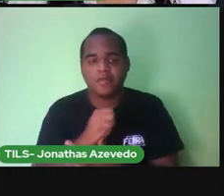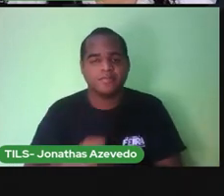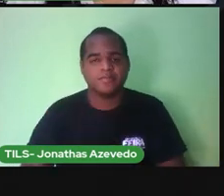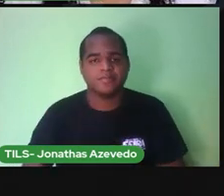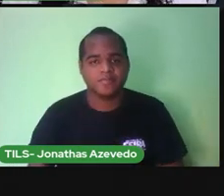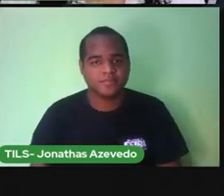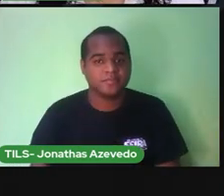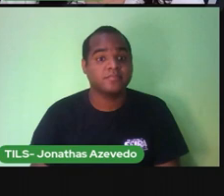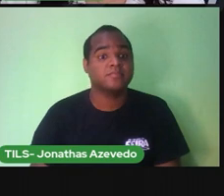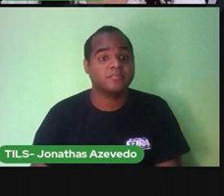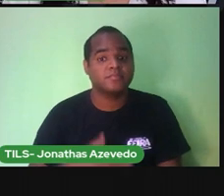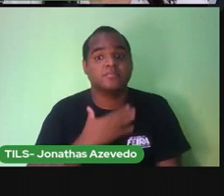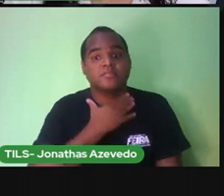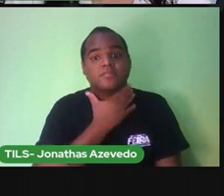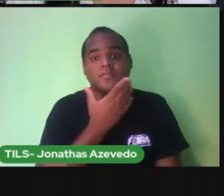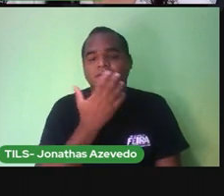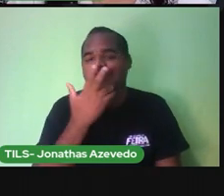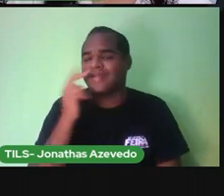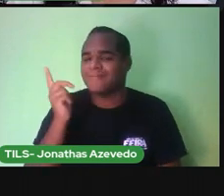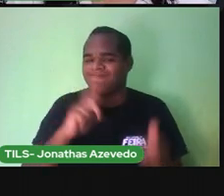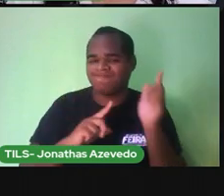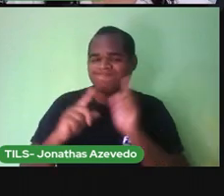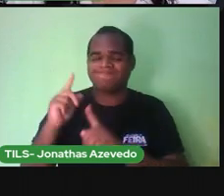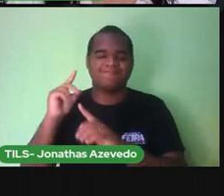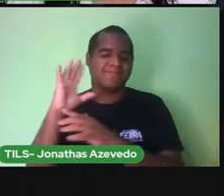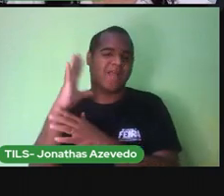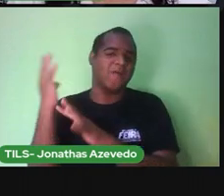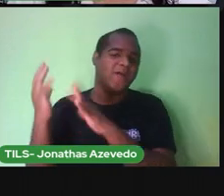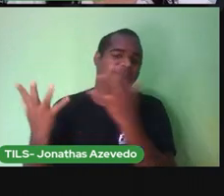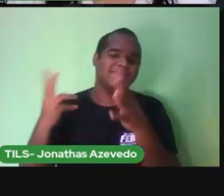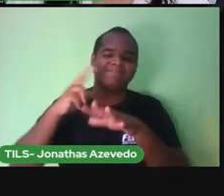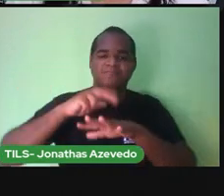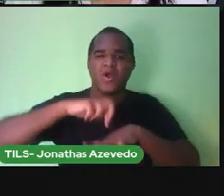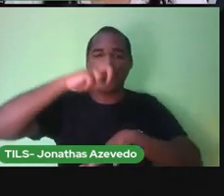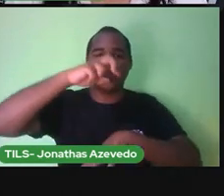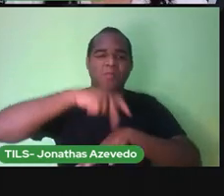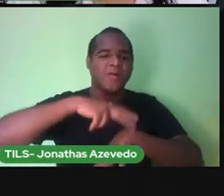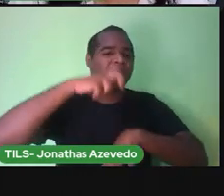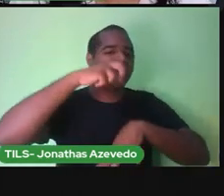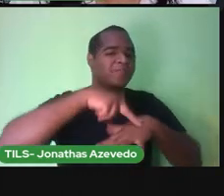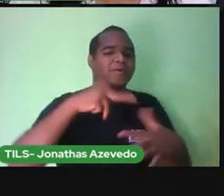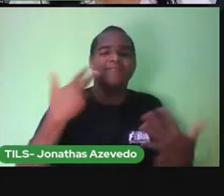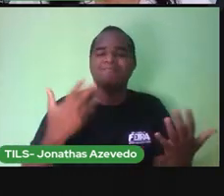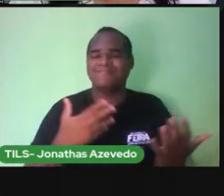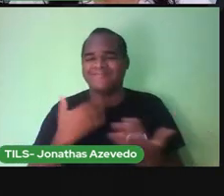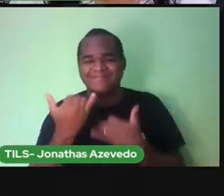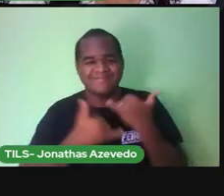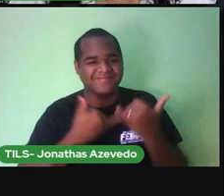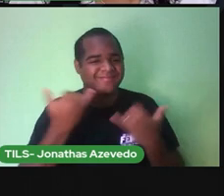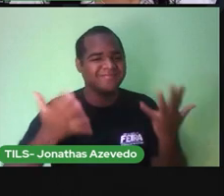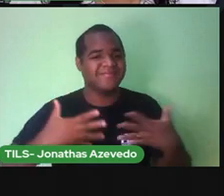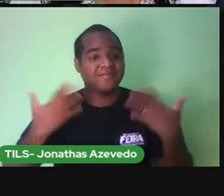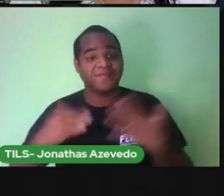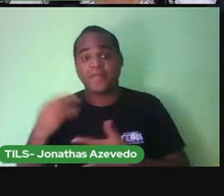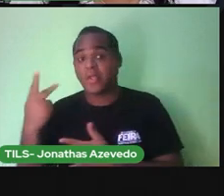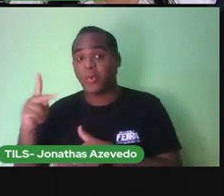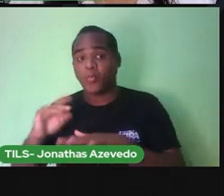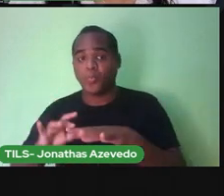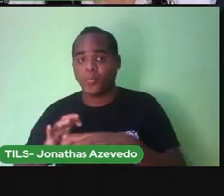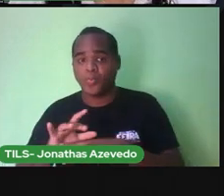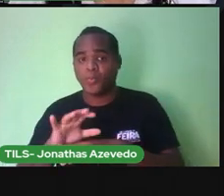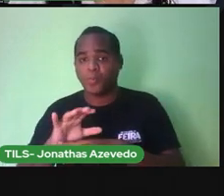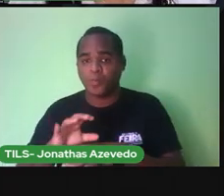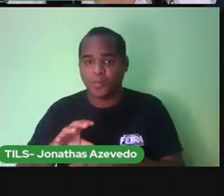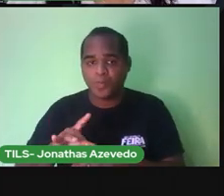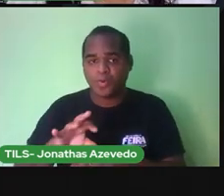Benedita desencalhada saiu pulando de alegria E mede palmo, orgulhoso, foi embora no seu